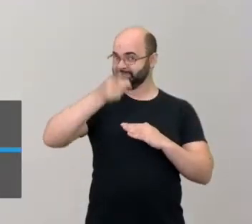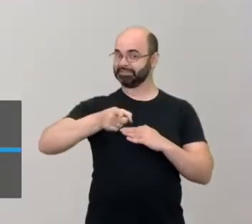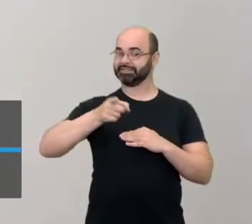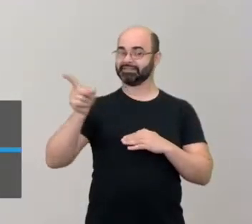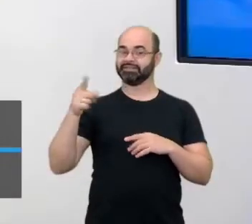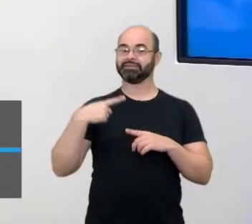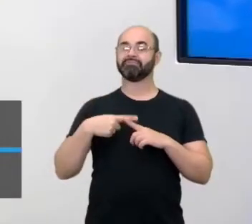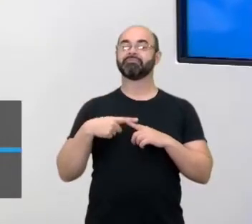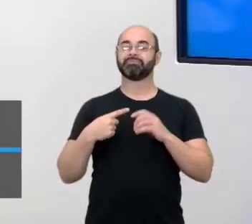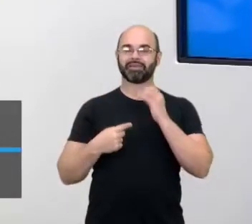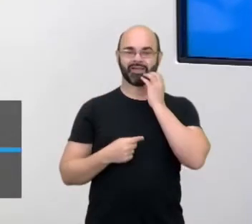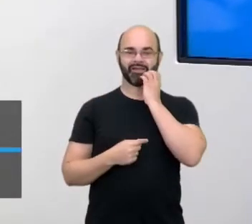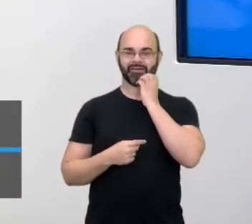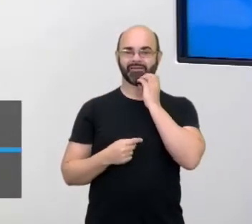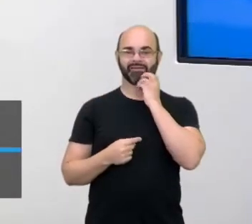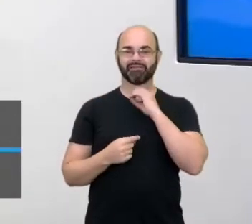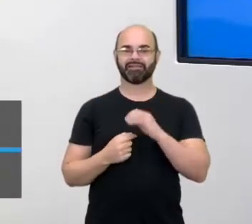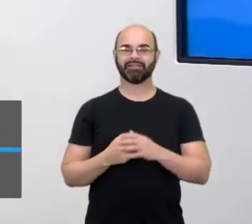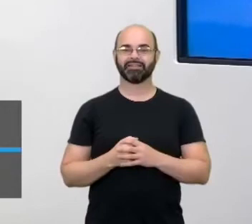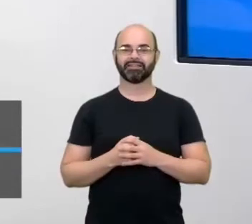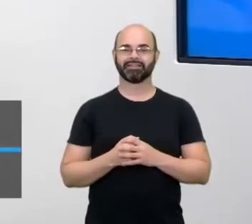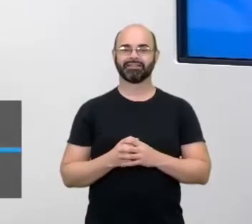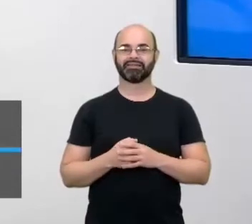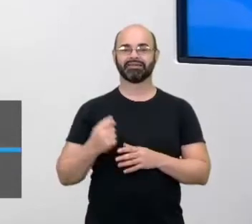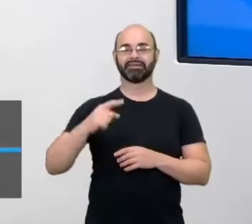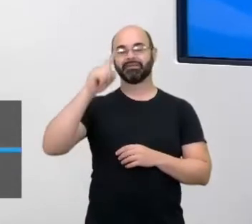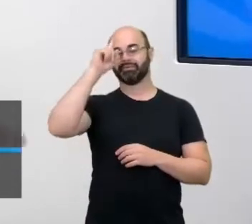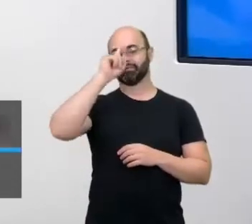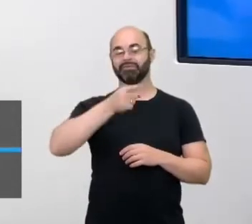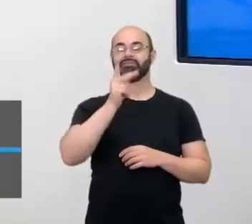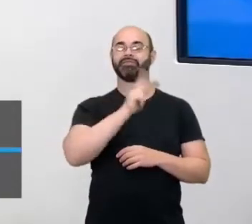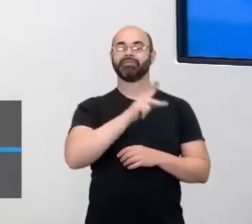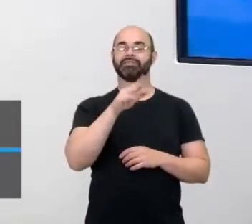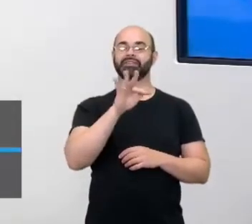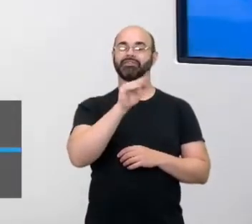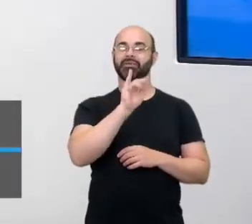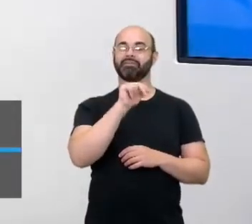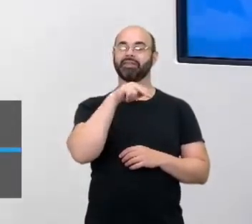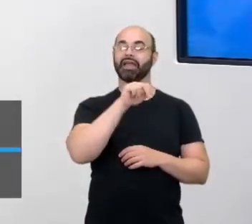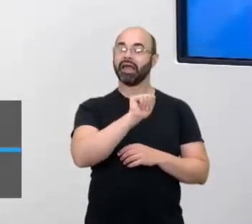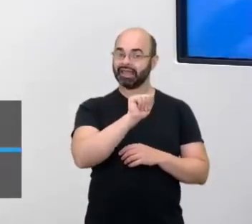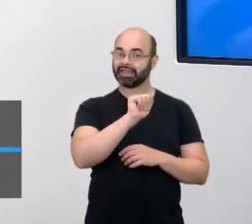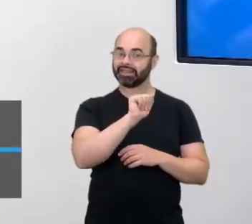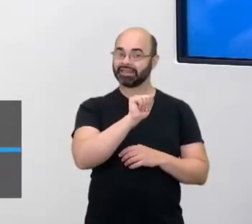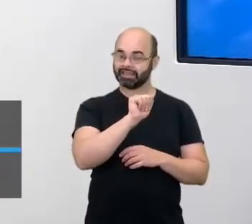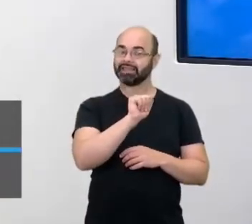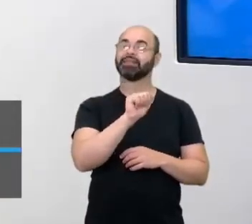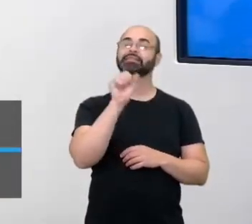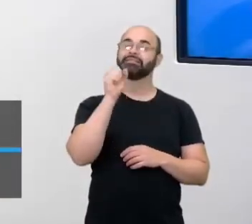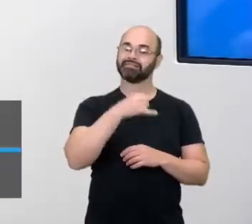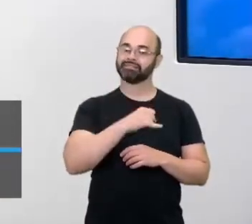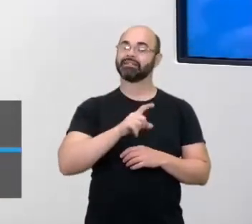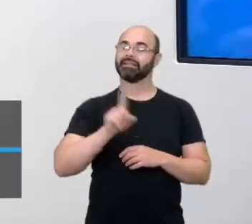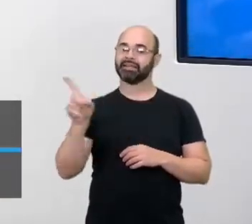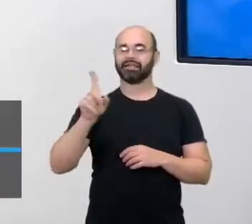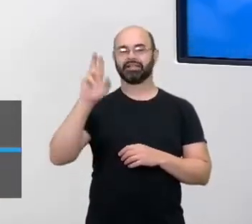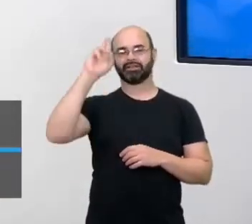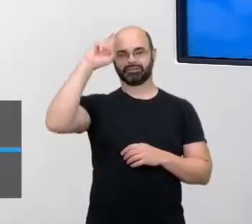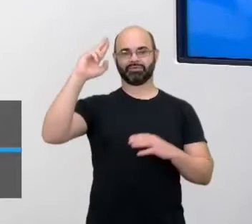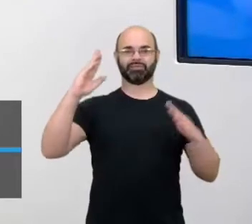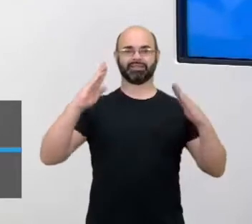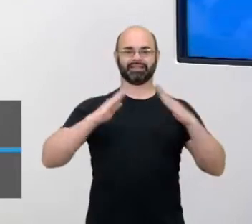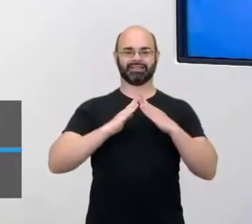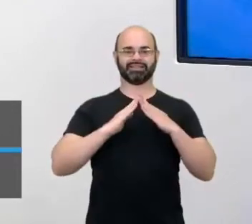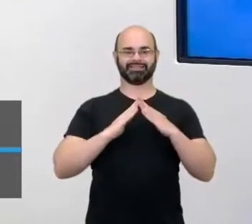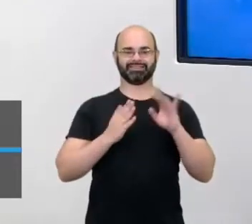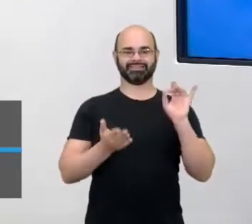Sabe em quem ele manda? Na professora Fabiana, de sociologia, de tecnologia. Pois bem, ele é o dono da casa. Não é